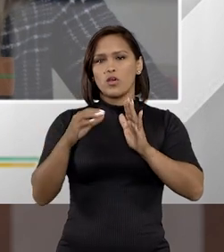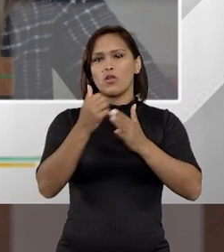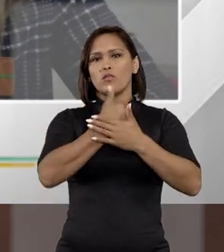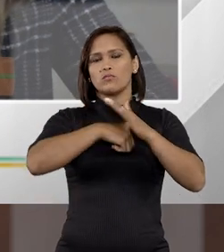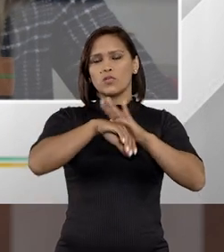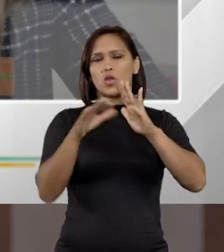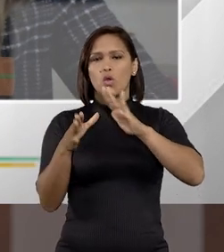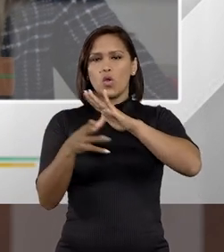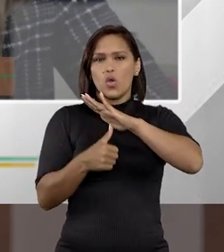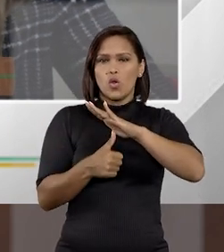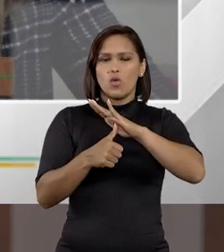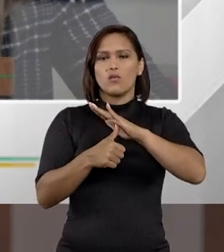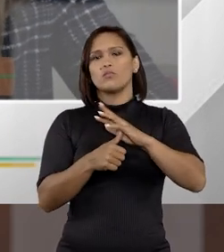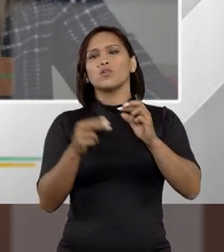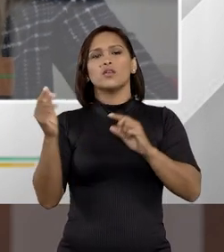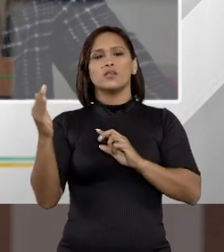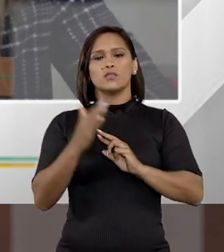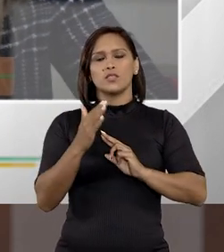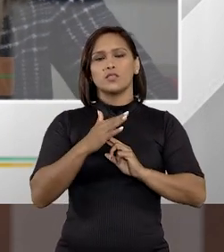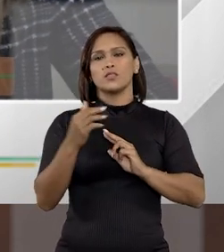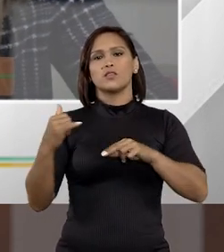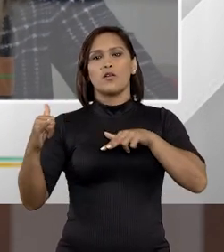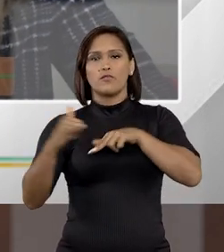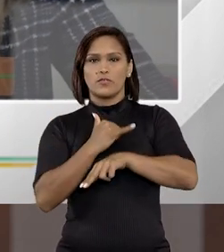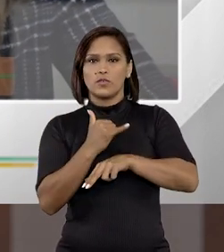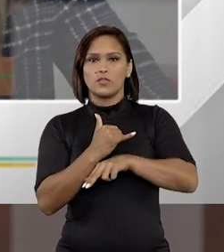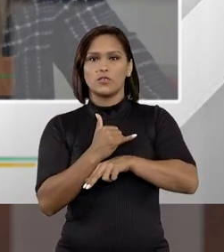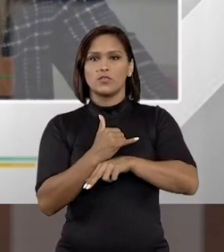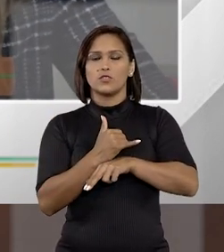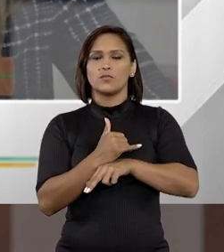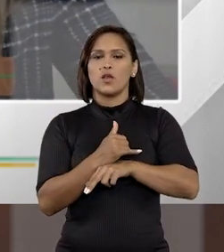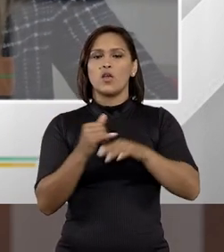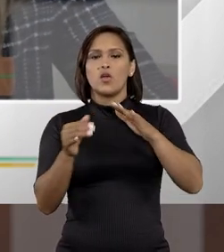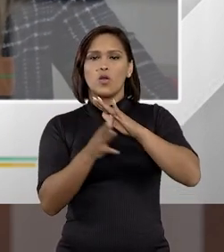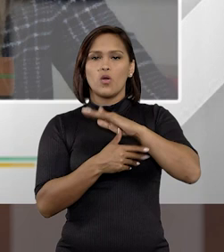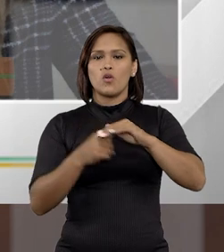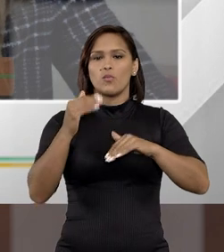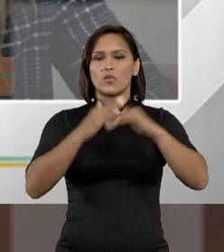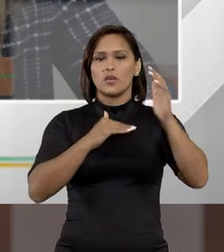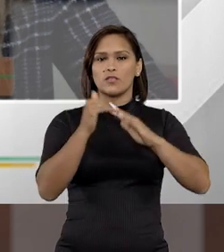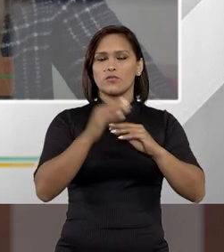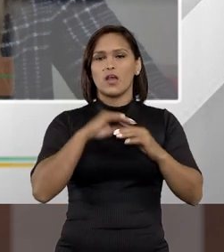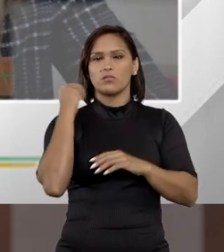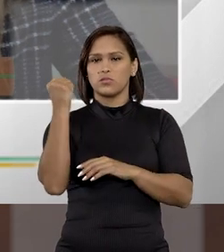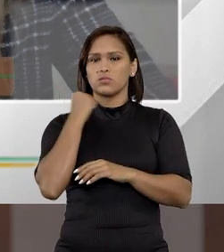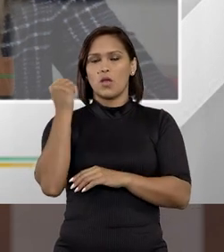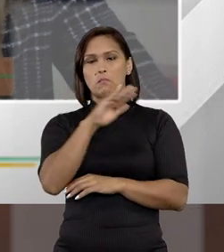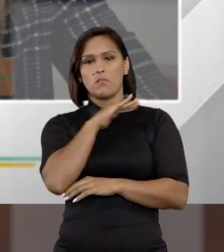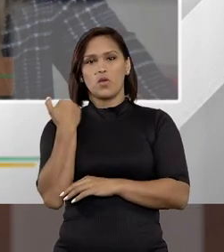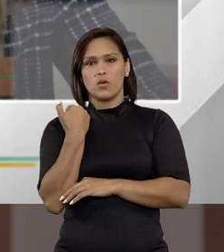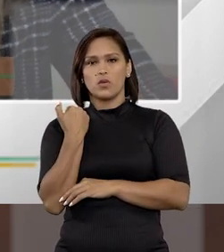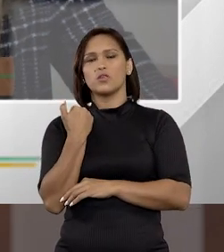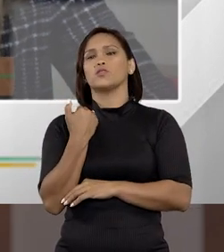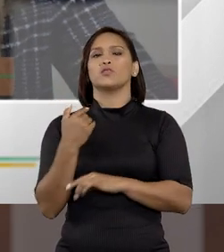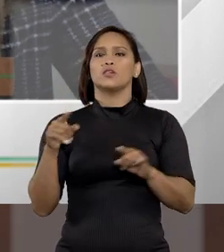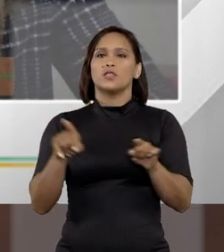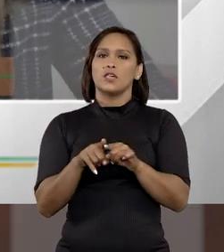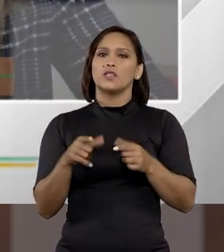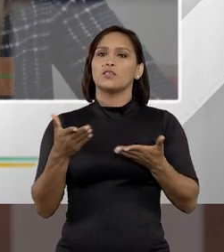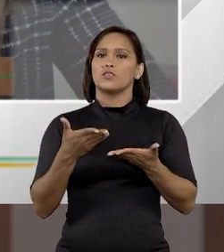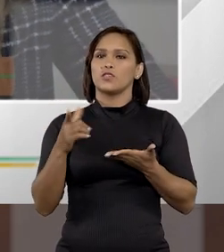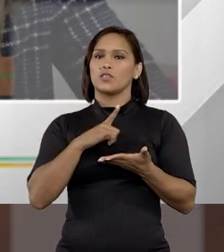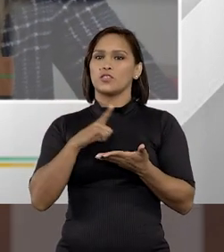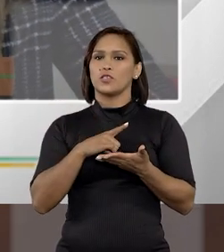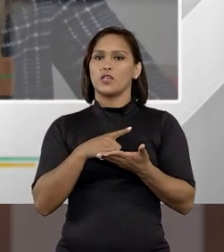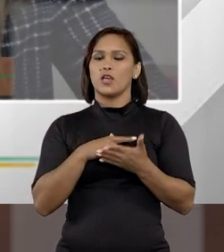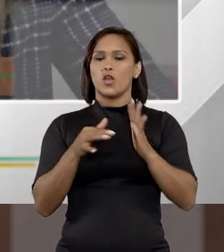hediondos, como o roubo com a restrição de liberdade da vítima, ou o roubo qualificado pela lesão grave ou morte, na verdade esse já